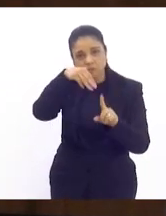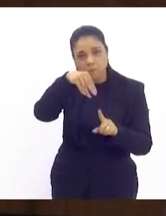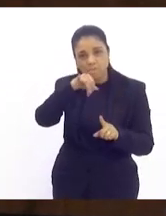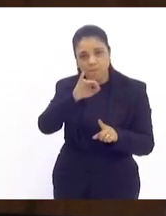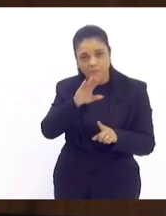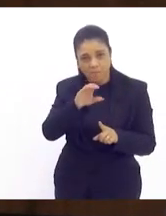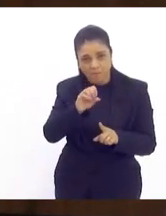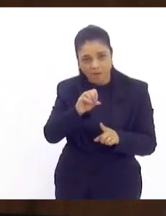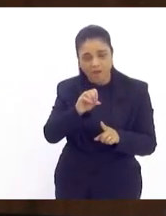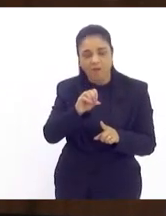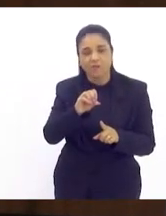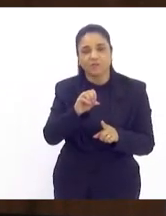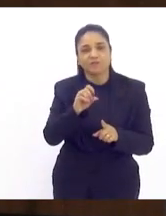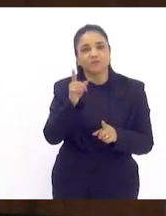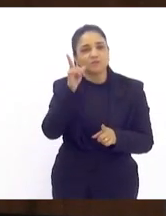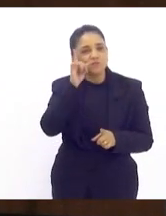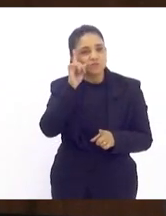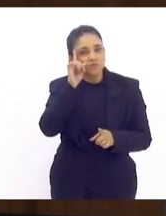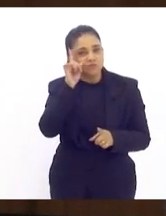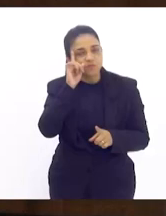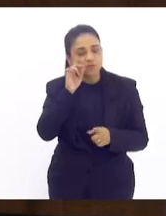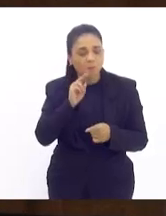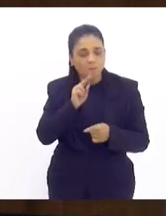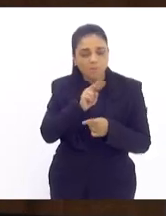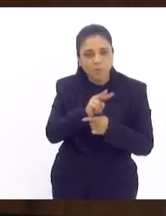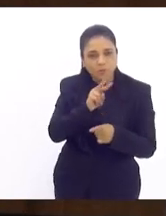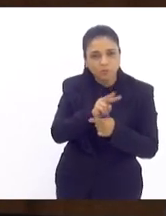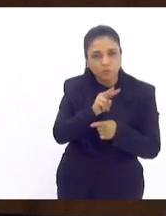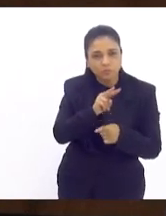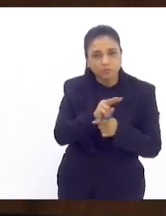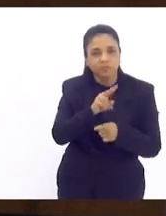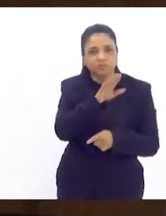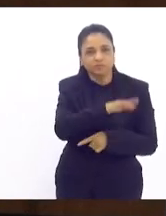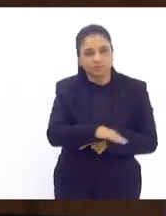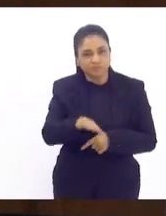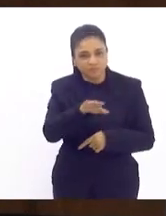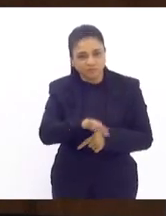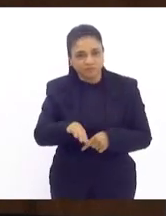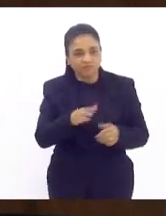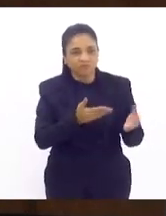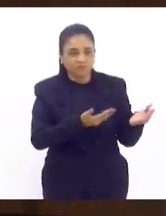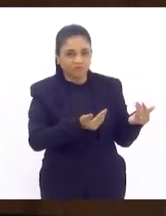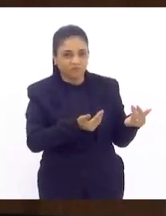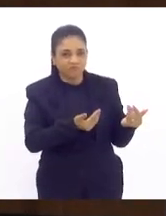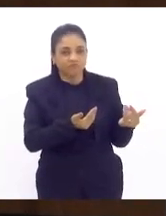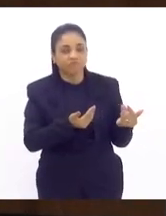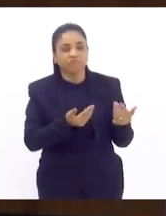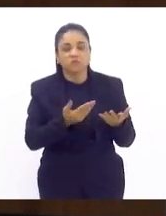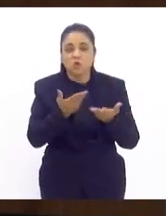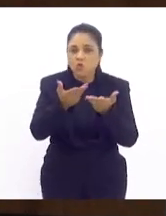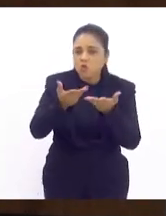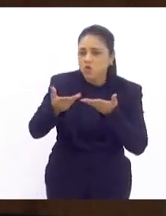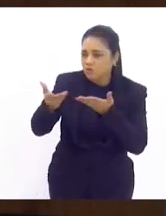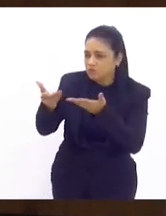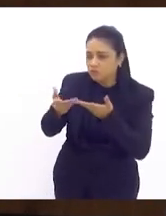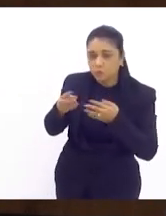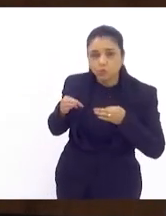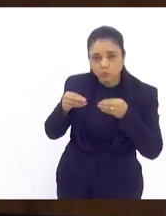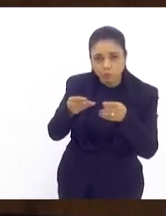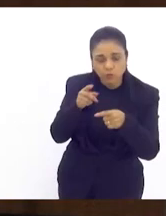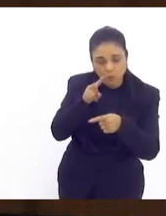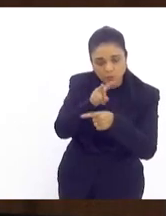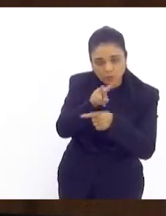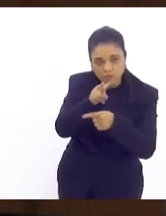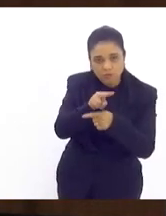nós travamos que é proteger as nossas crianças convida todos e todas a fazer bonito protegendo as nossas